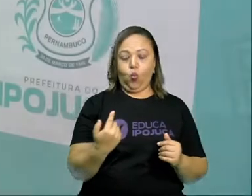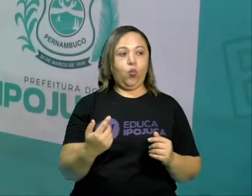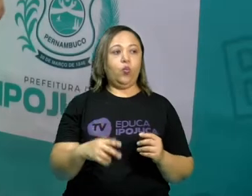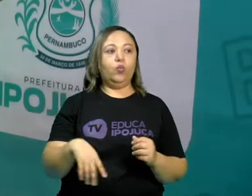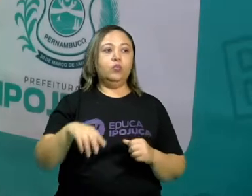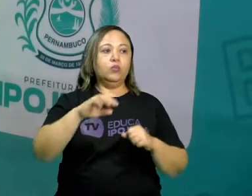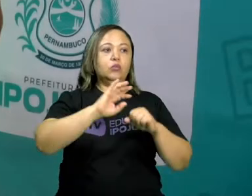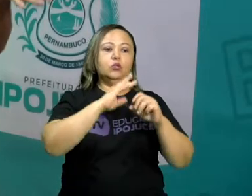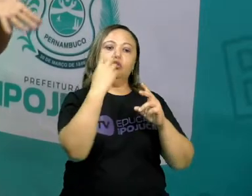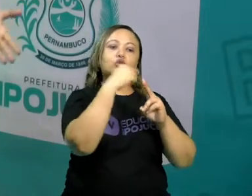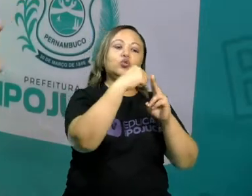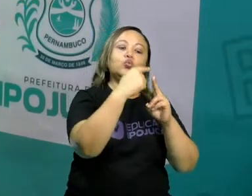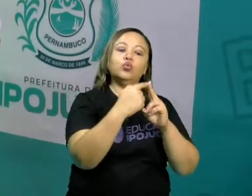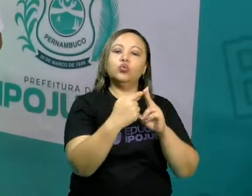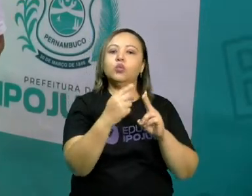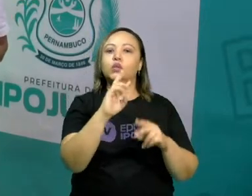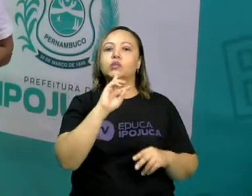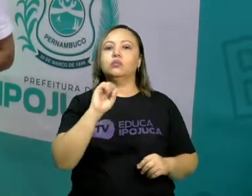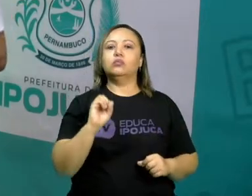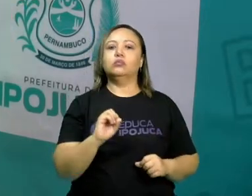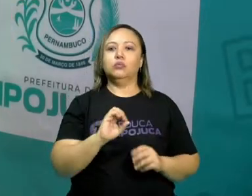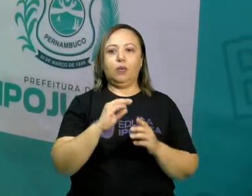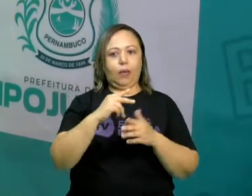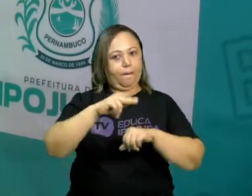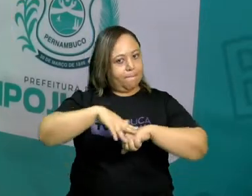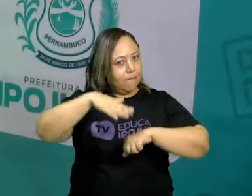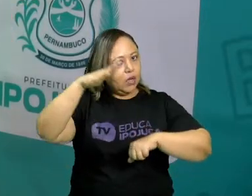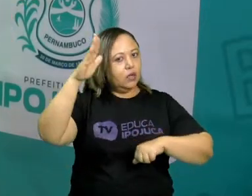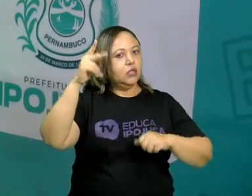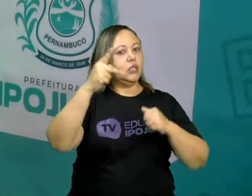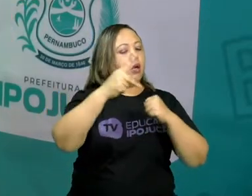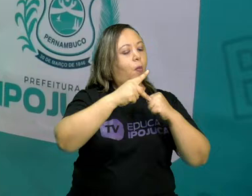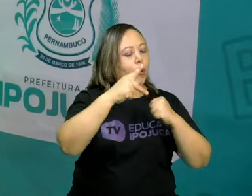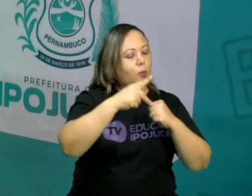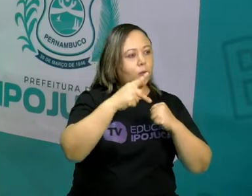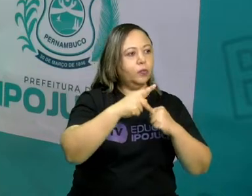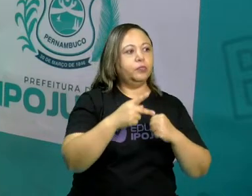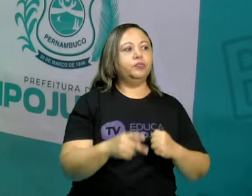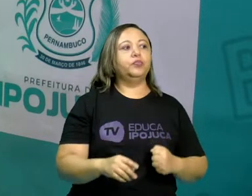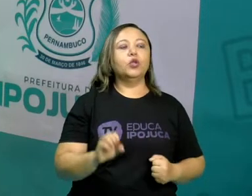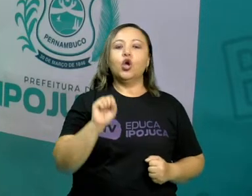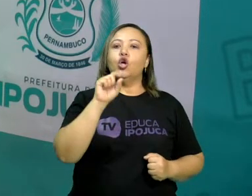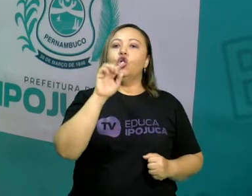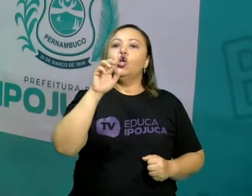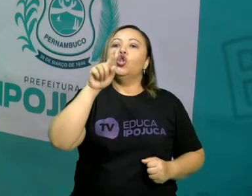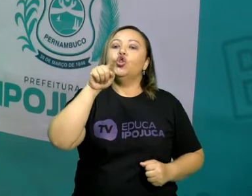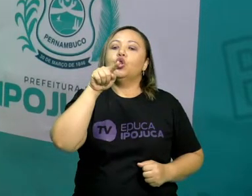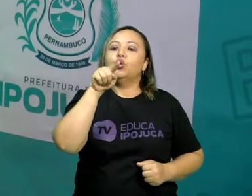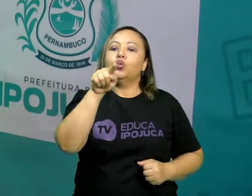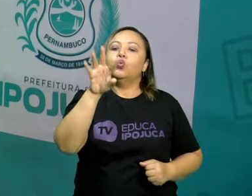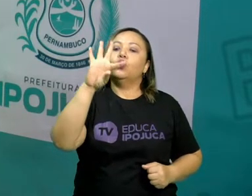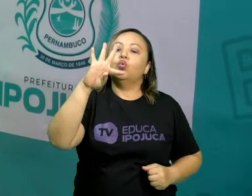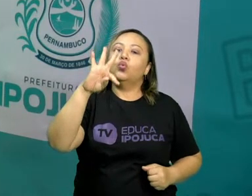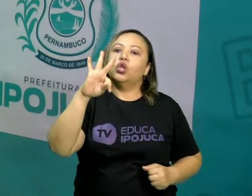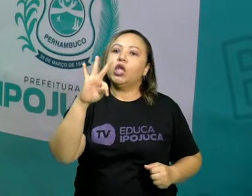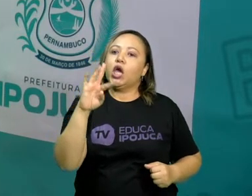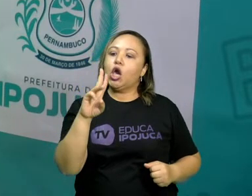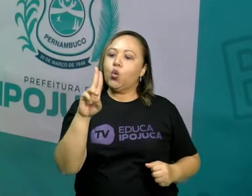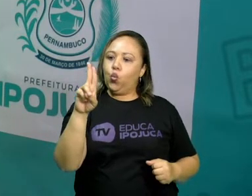eu e Raquel, somos nós. Aqui a segunda pessoa é tu. A gente não gosta disso, né? Tu.